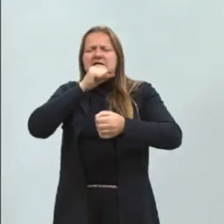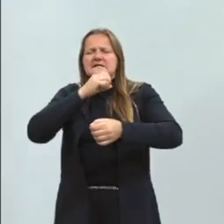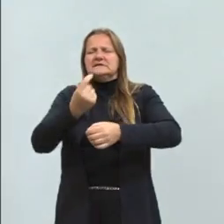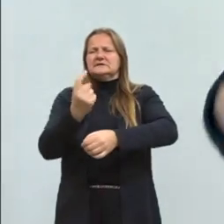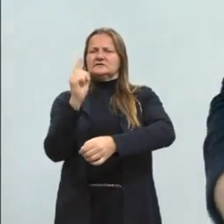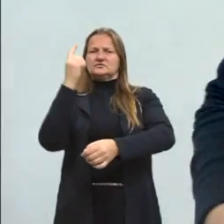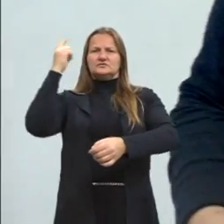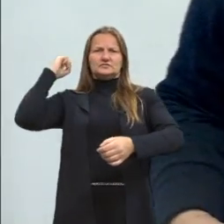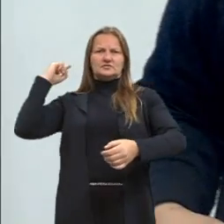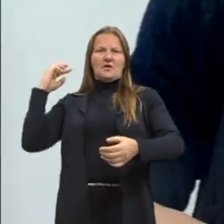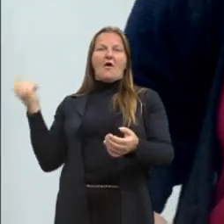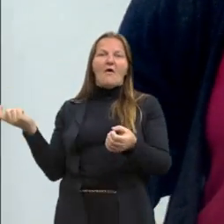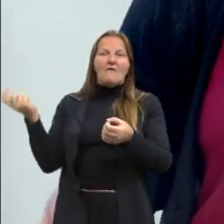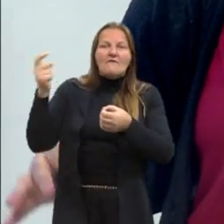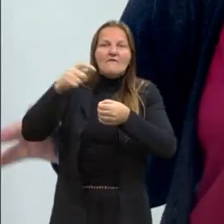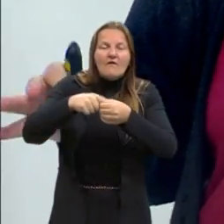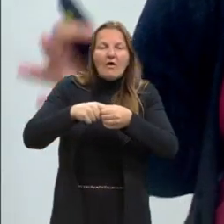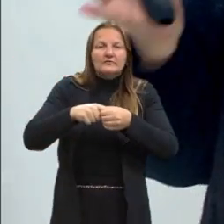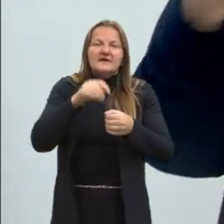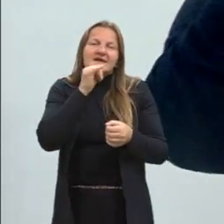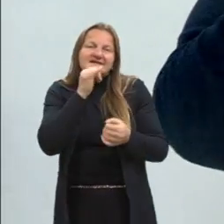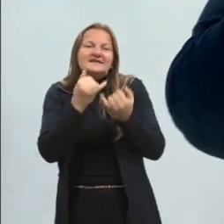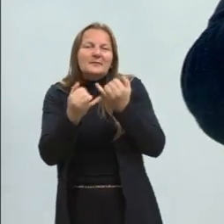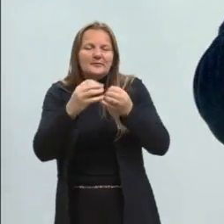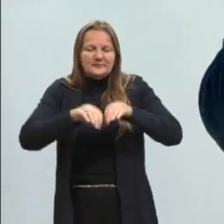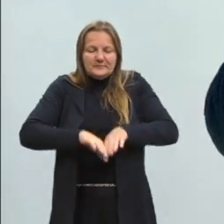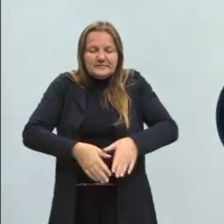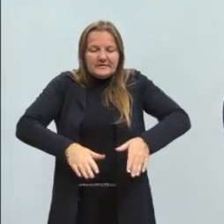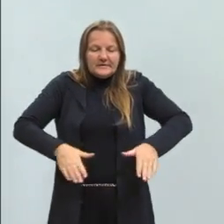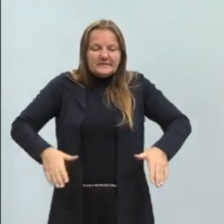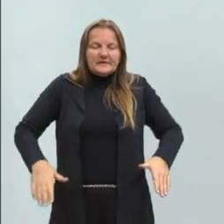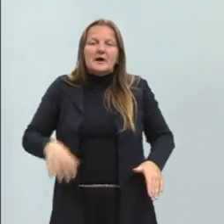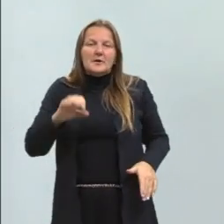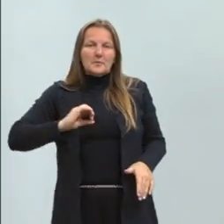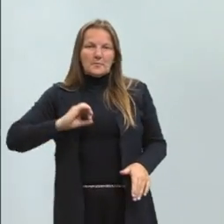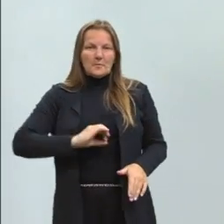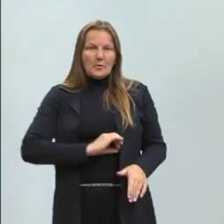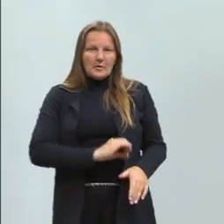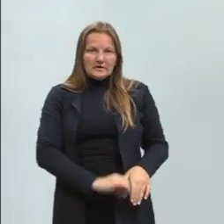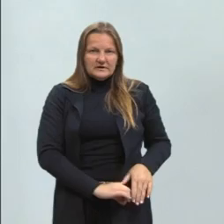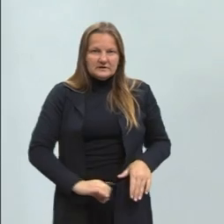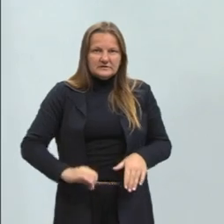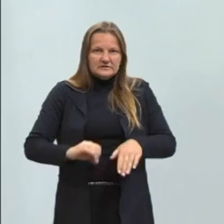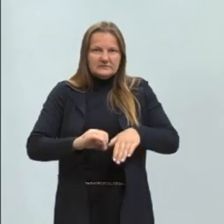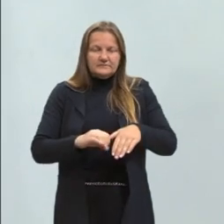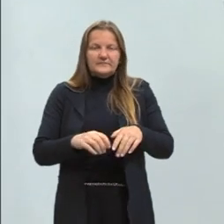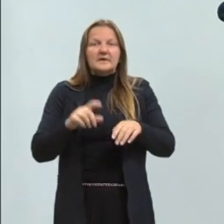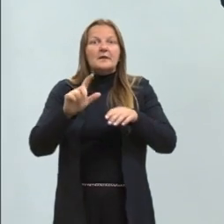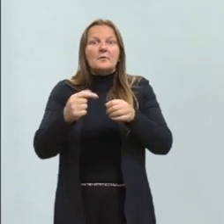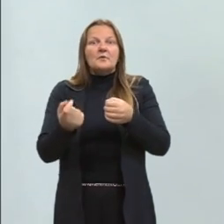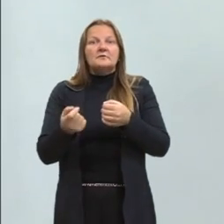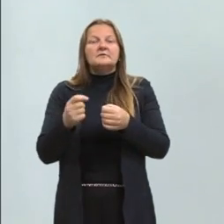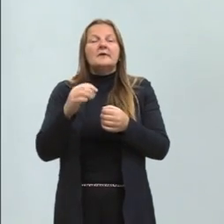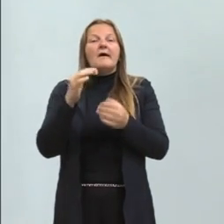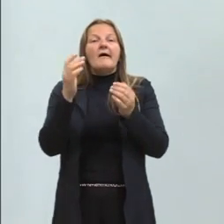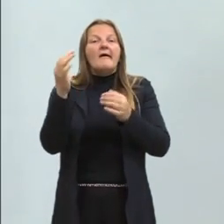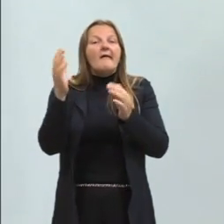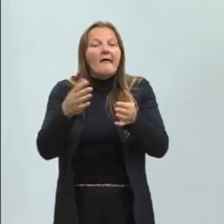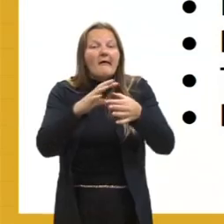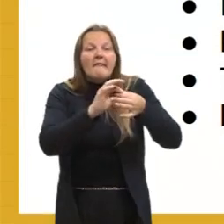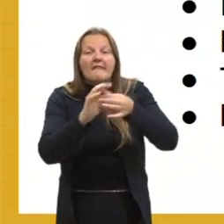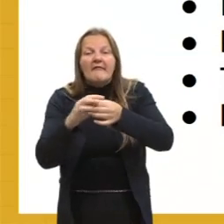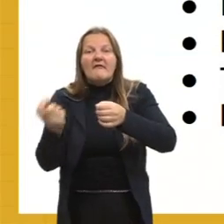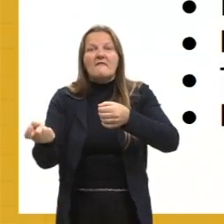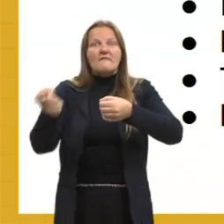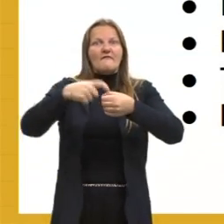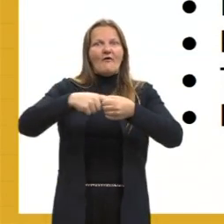por exemplo, uma saia de bolinhas foi utilizada lá na década de 60. Daqui a pouco, nos dias de hoje, ela retorna,